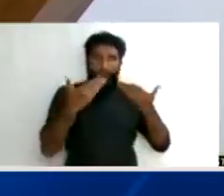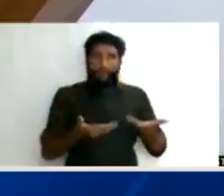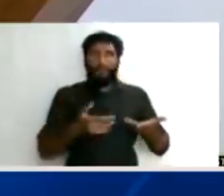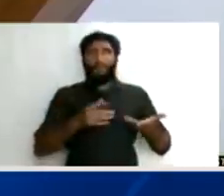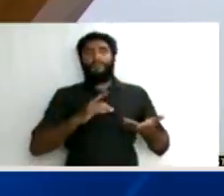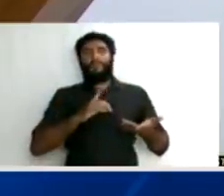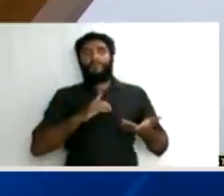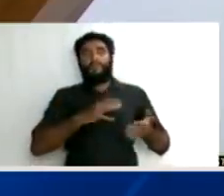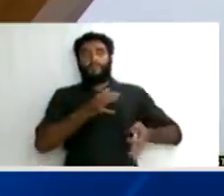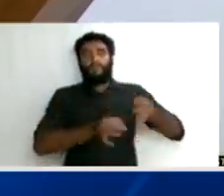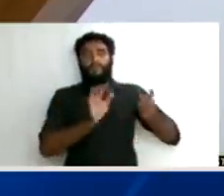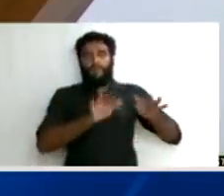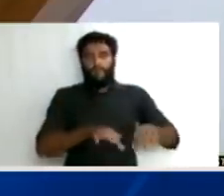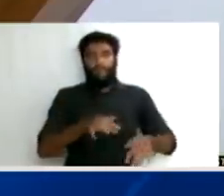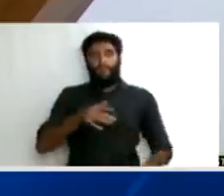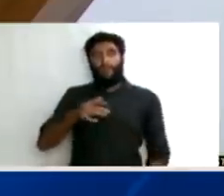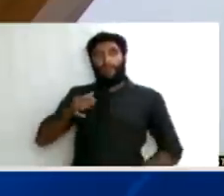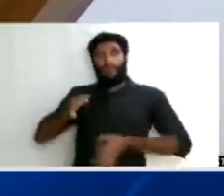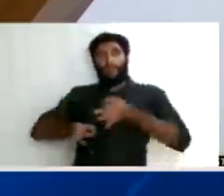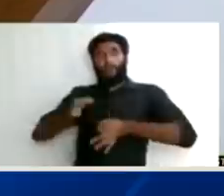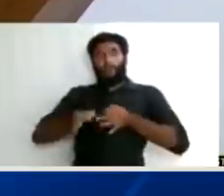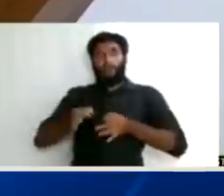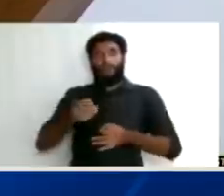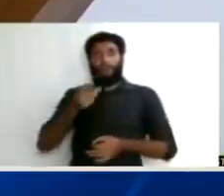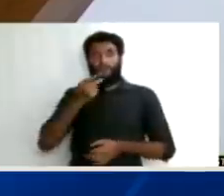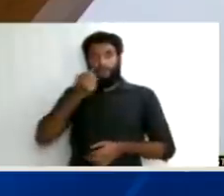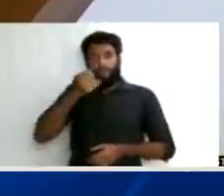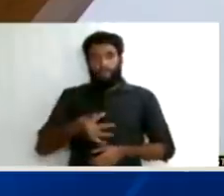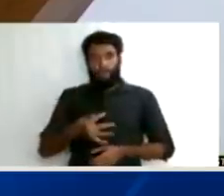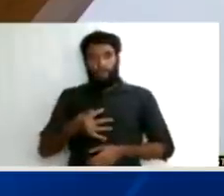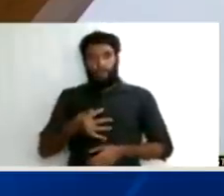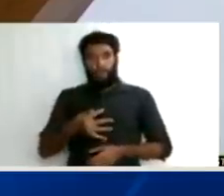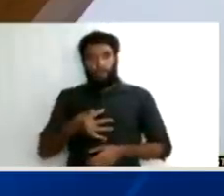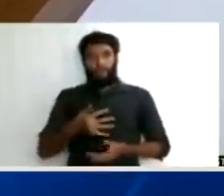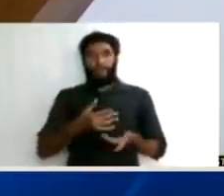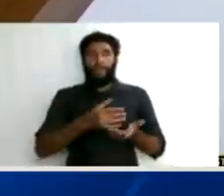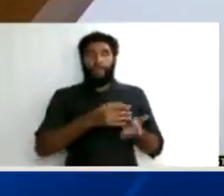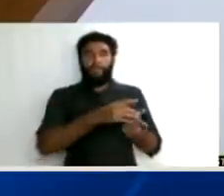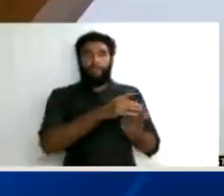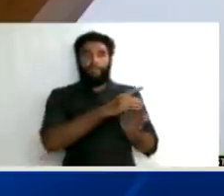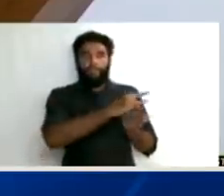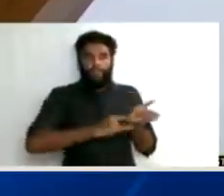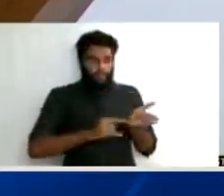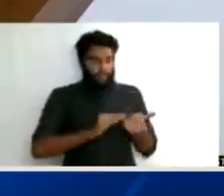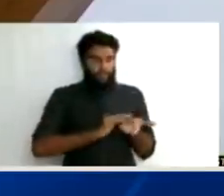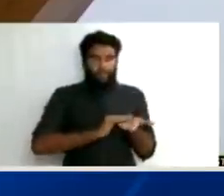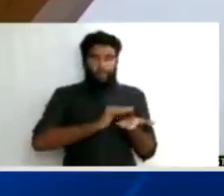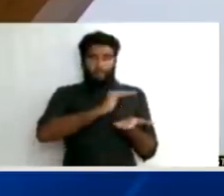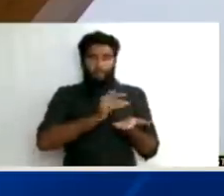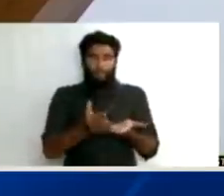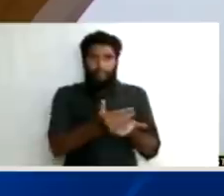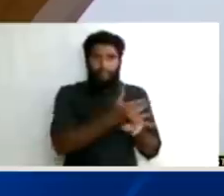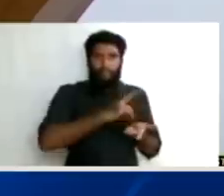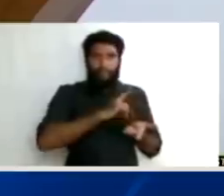informações, troca de ideias existentes entre o juiz de direito e procuradores da república. Então, no que diz